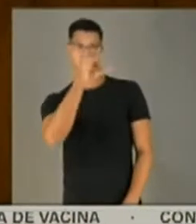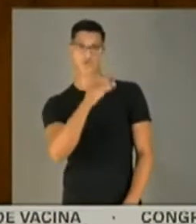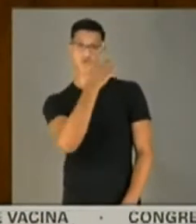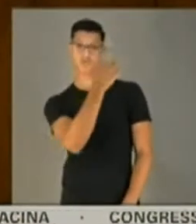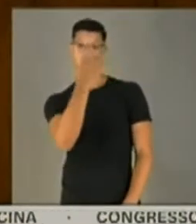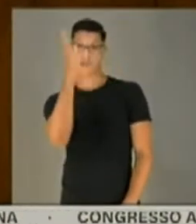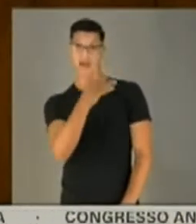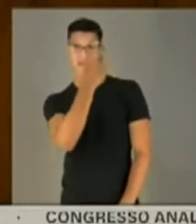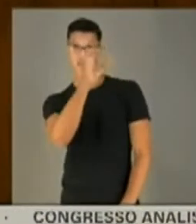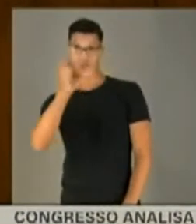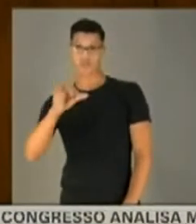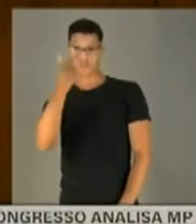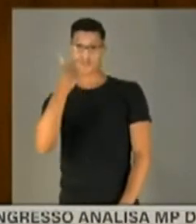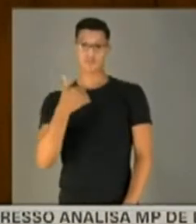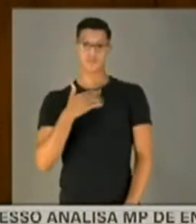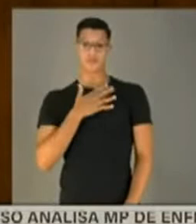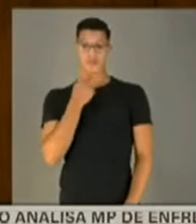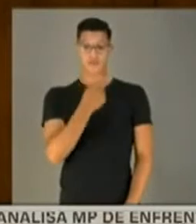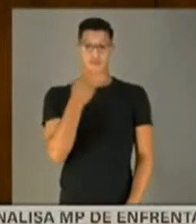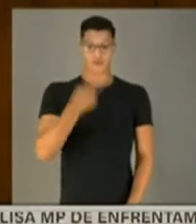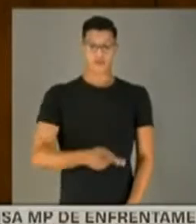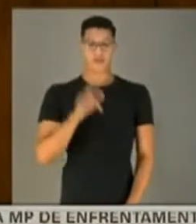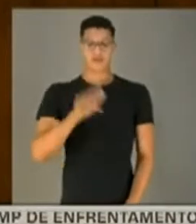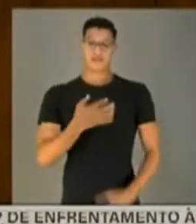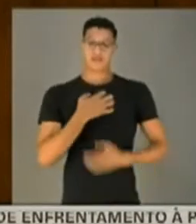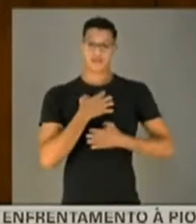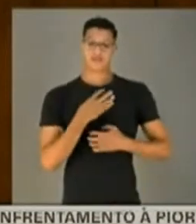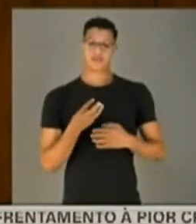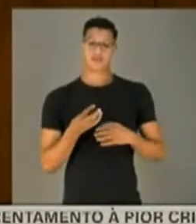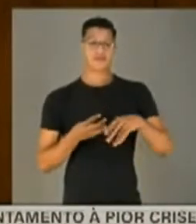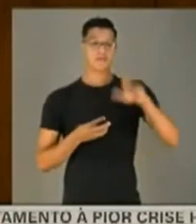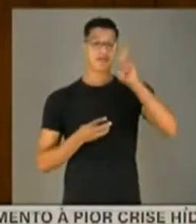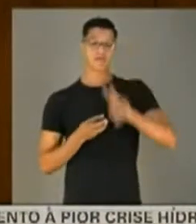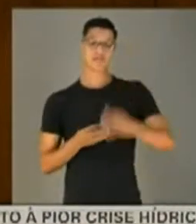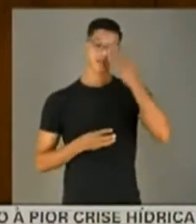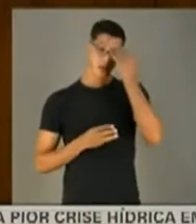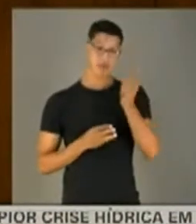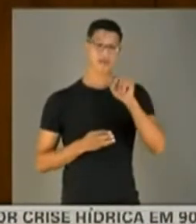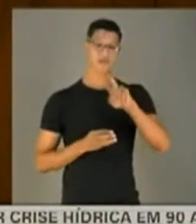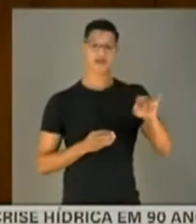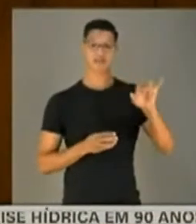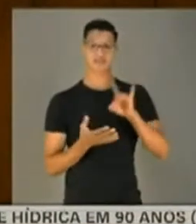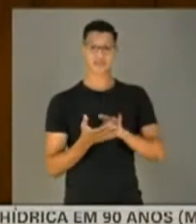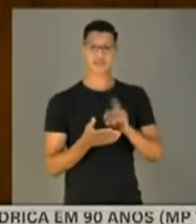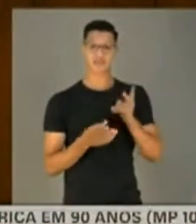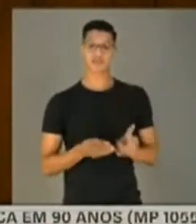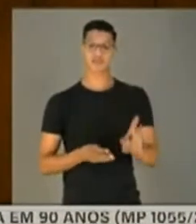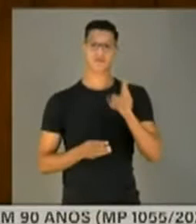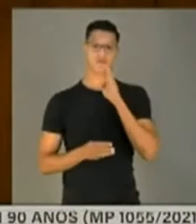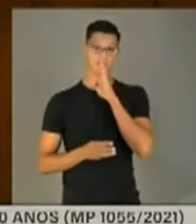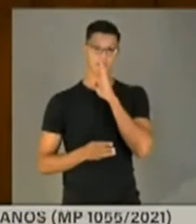1992. Então, a minha fala aqui é nesse sentido. É mais uma vez, sabendo que o senhor vai efetivamente continuar